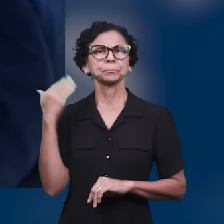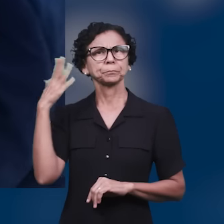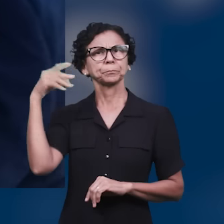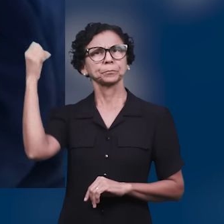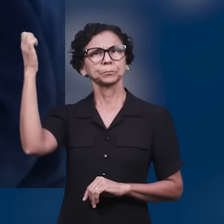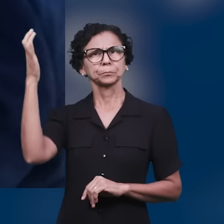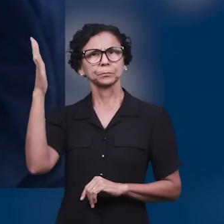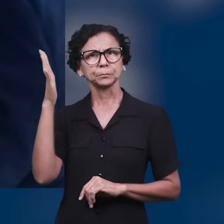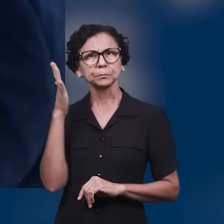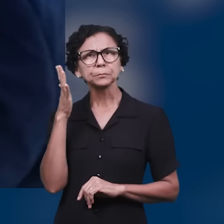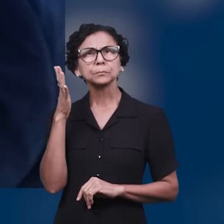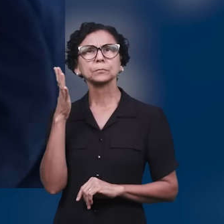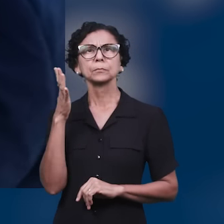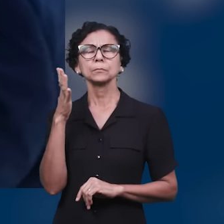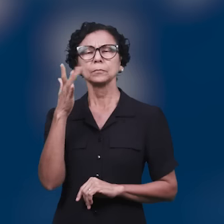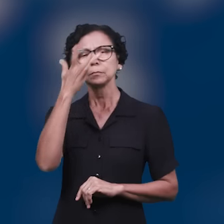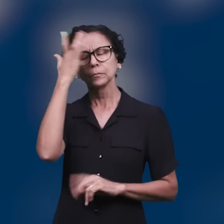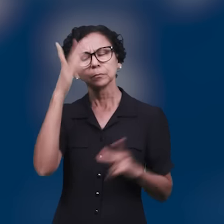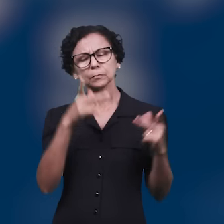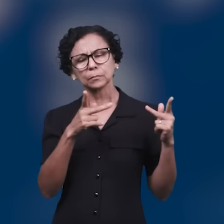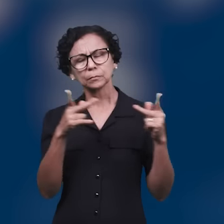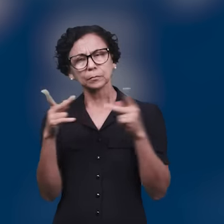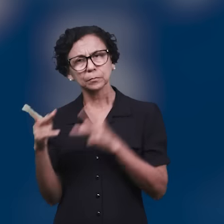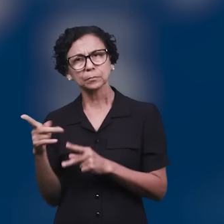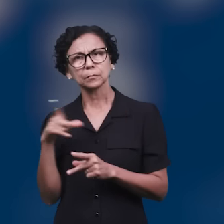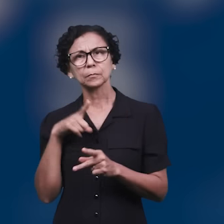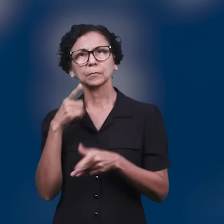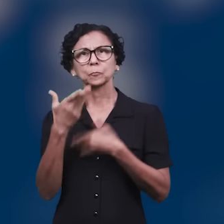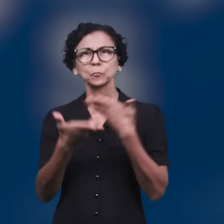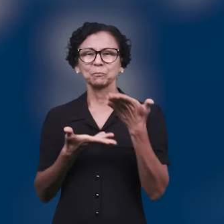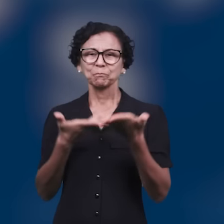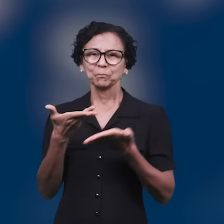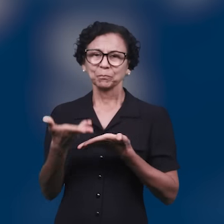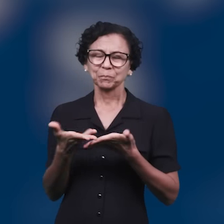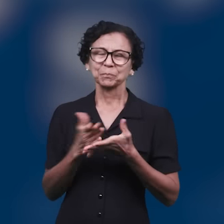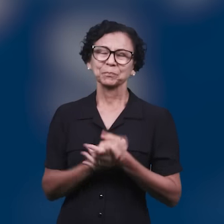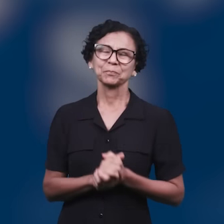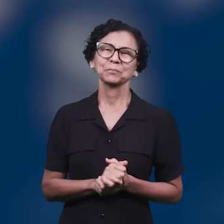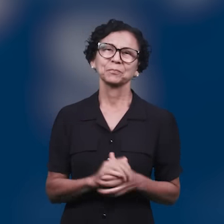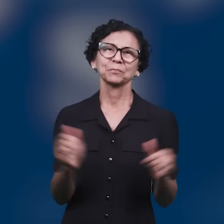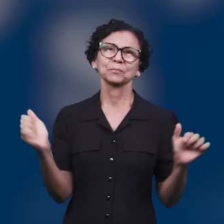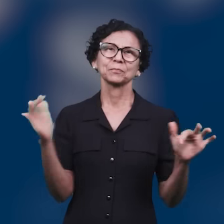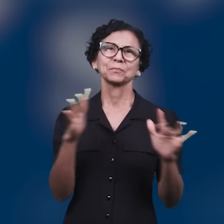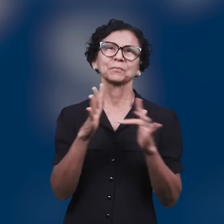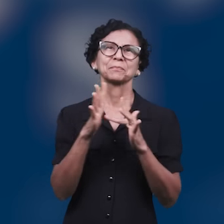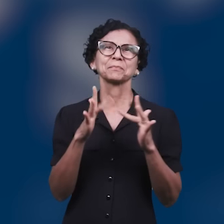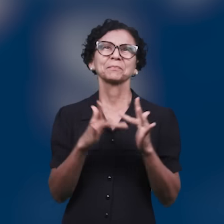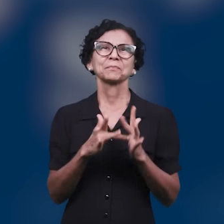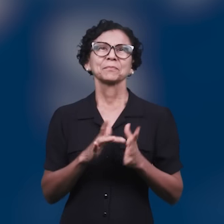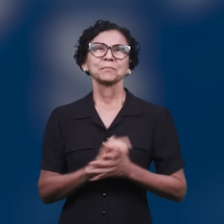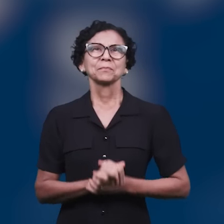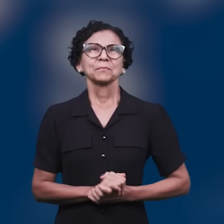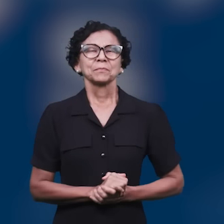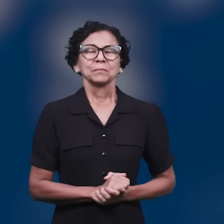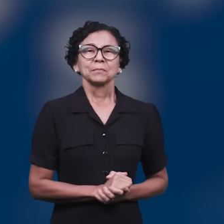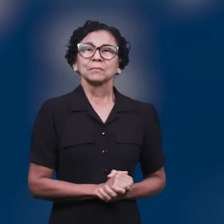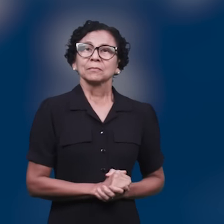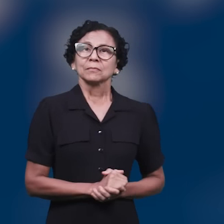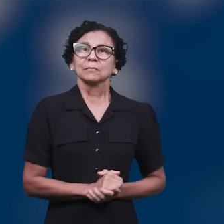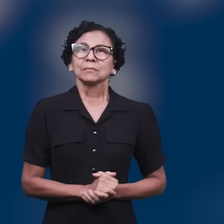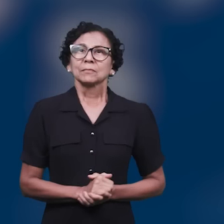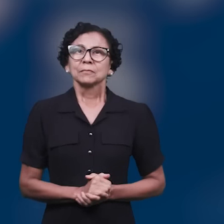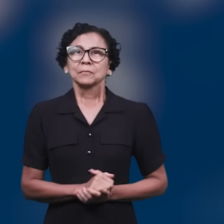da parte de Deus. E muitos visitantes receberam assistência para a honra e a glória do nome do nosso Deus. E os irmãos já